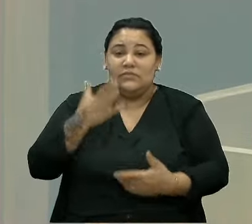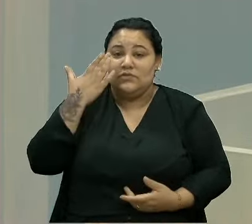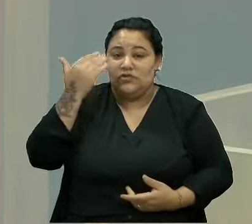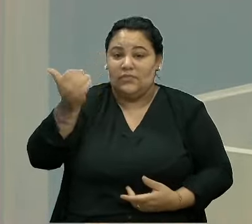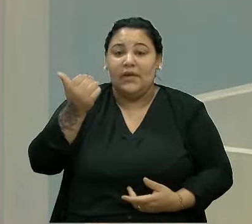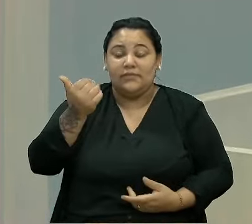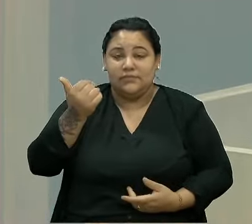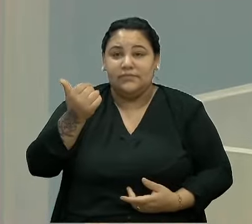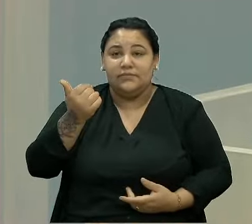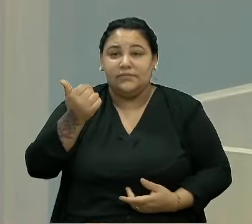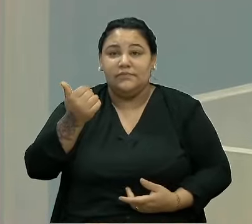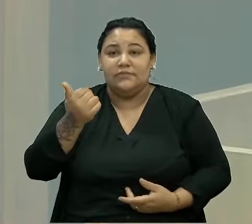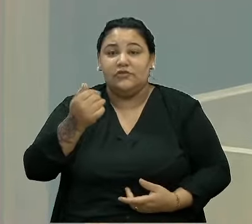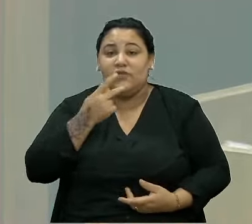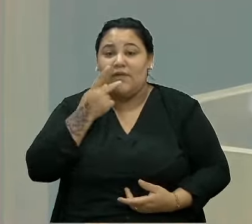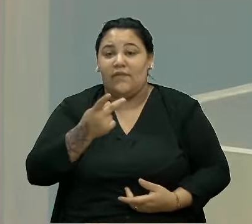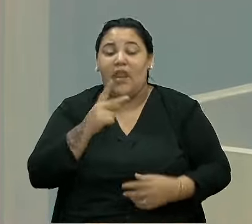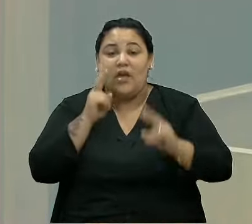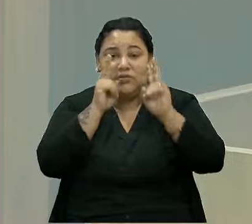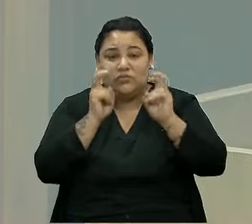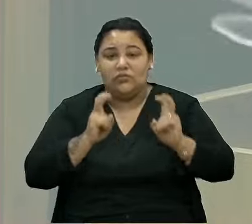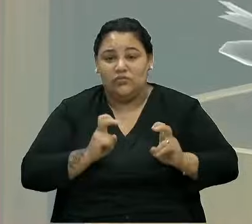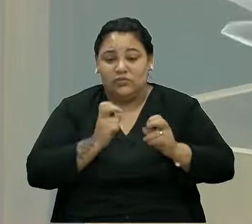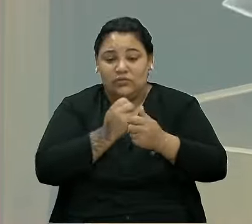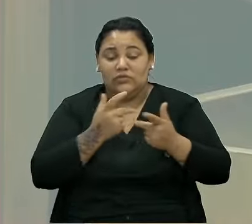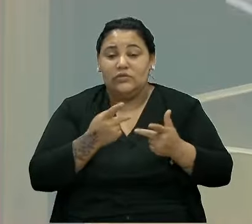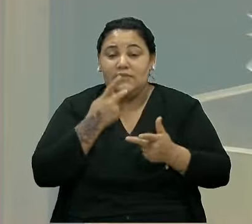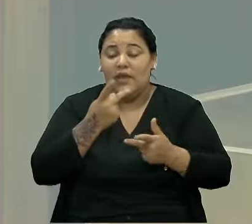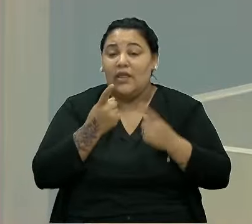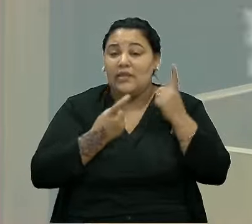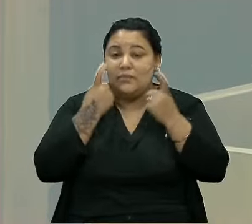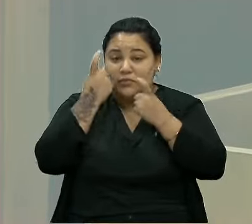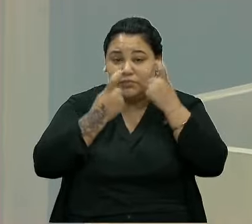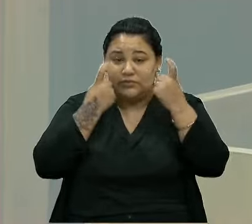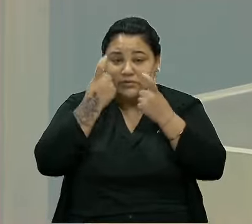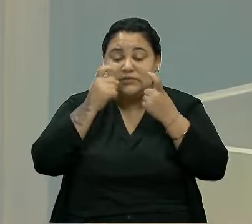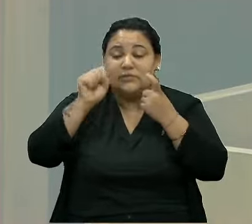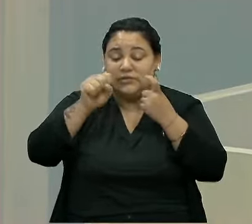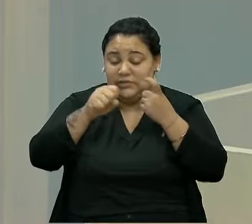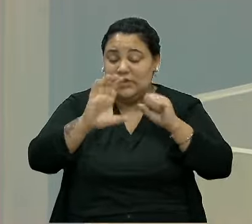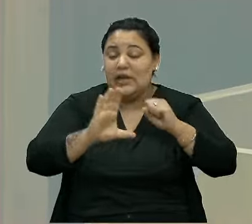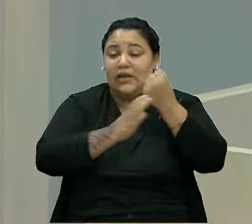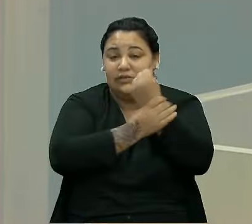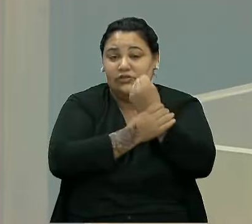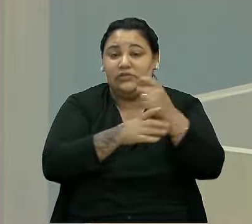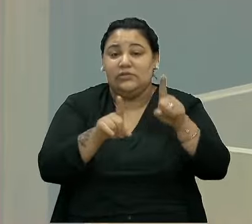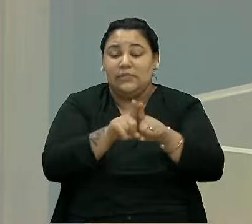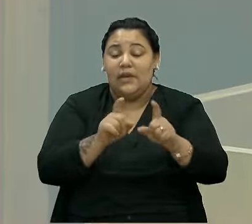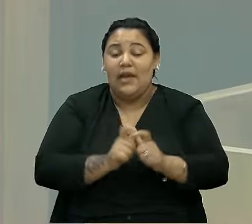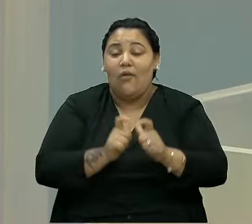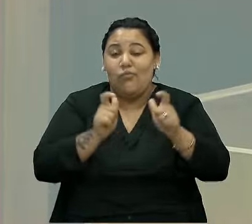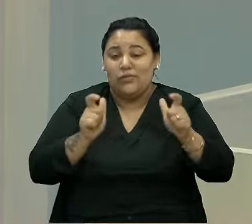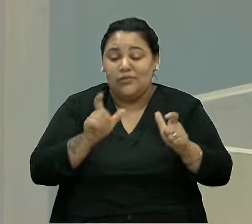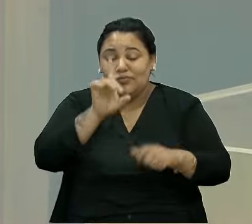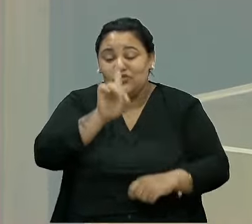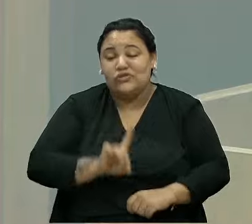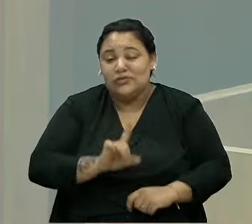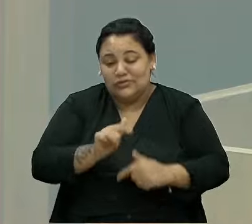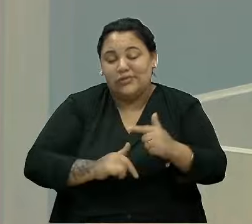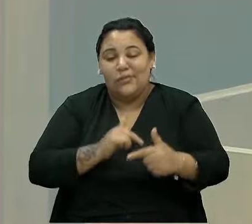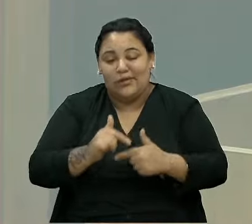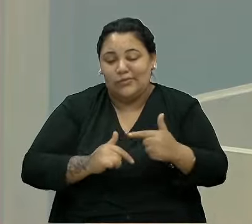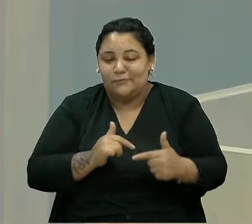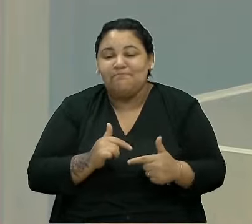fóruns nos manifestaremos sobre a preocupação a garantia e a ampliação dos direitos dos